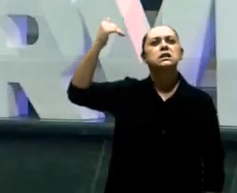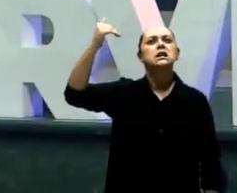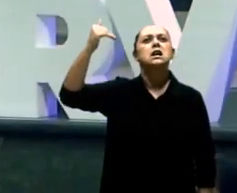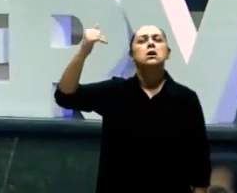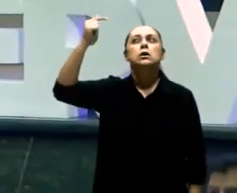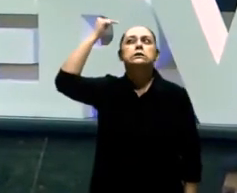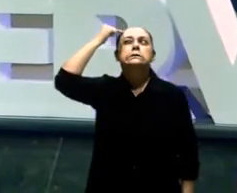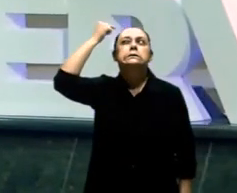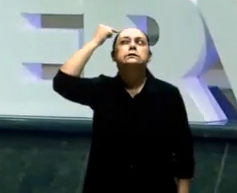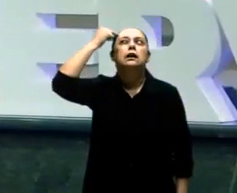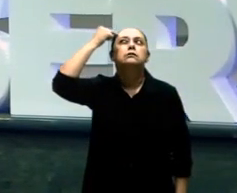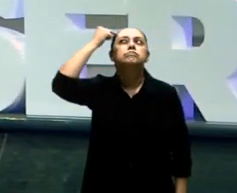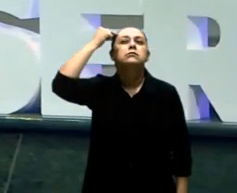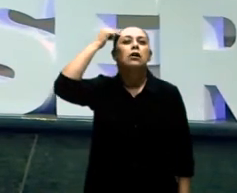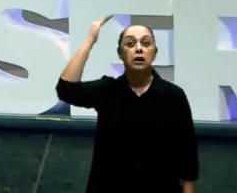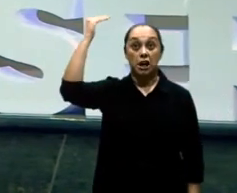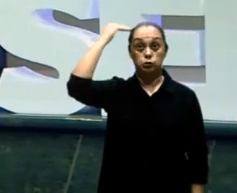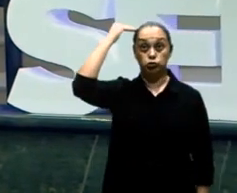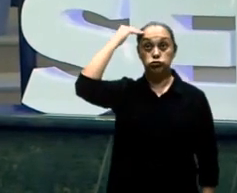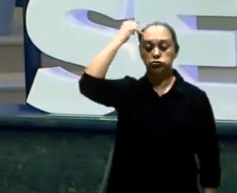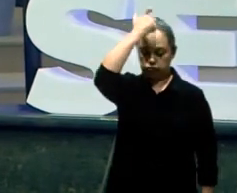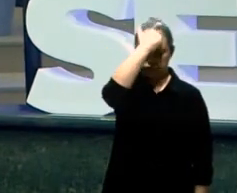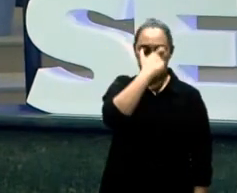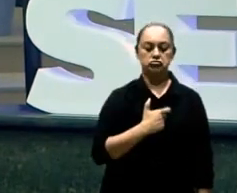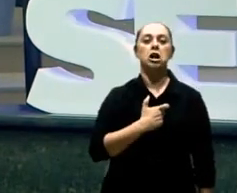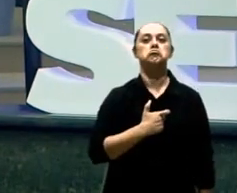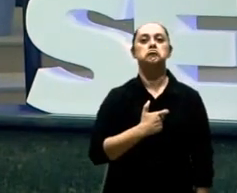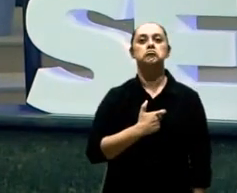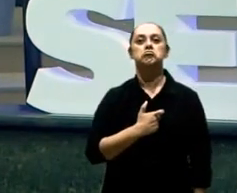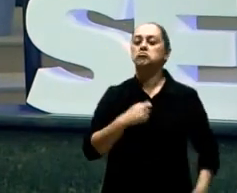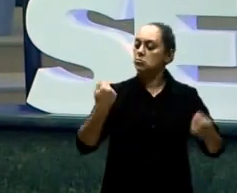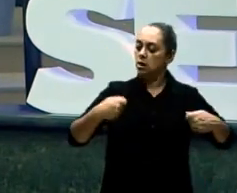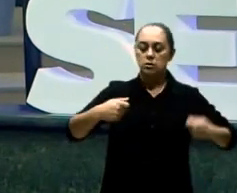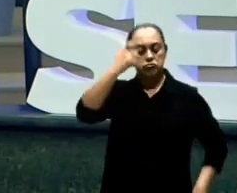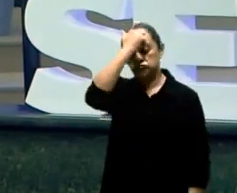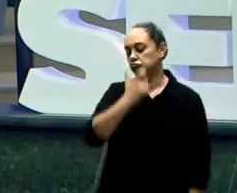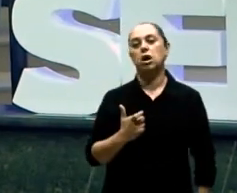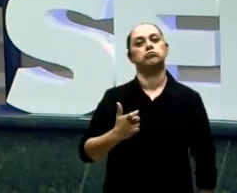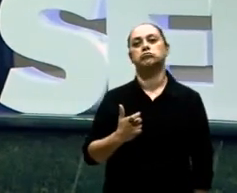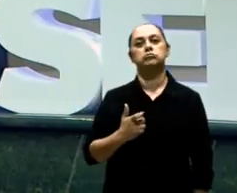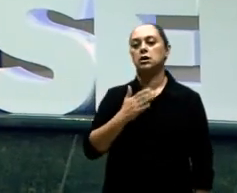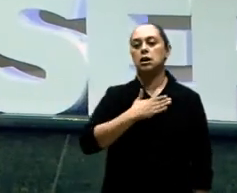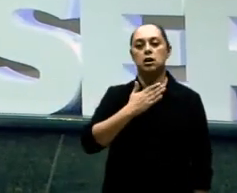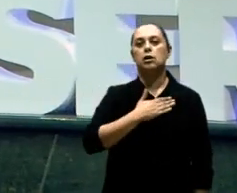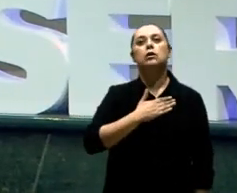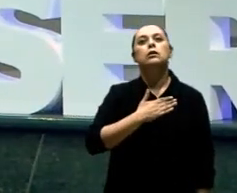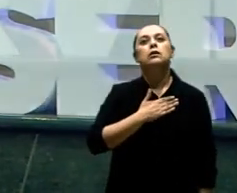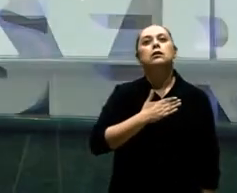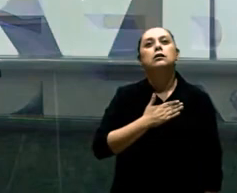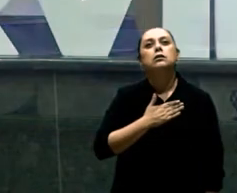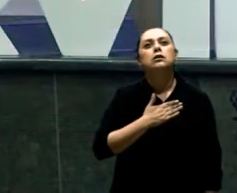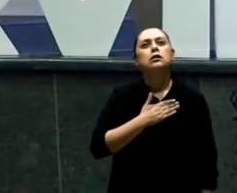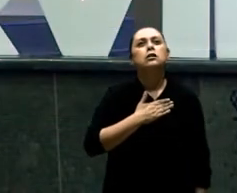fingir Ser quem eu não sou Para tentar ganhar Algo que eu não tenho Sabe o que Jacó